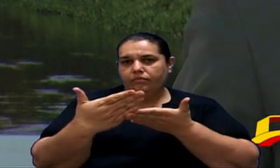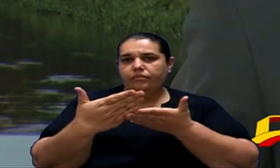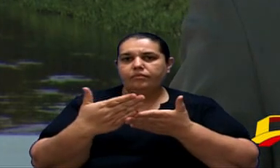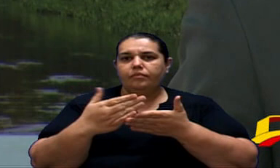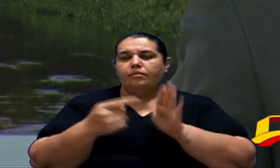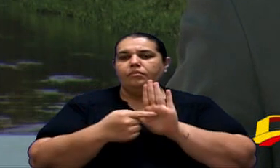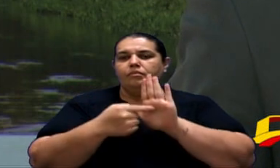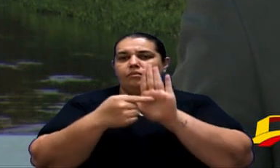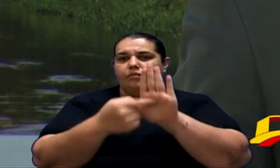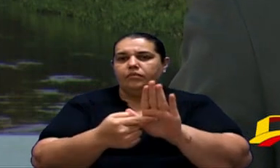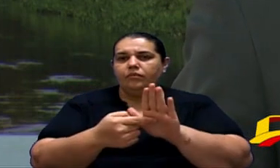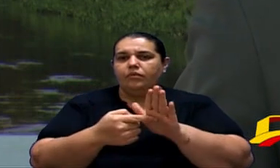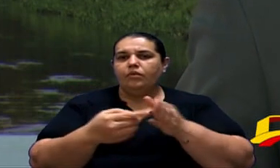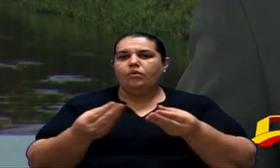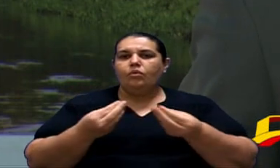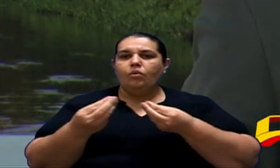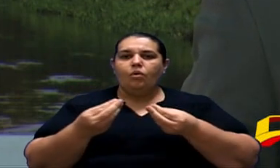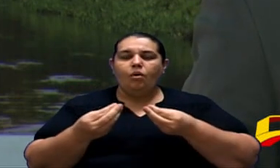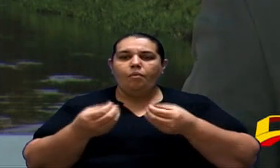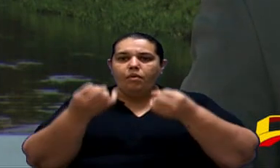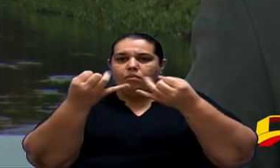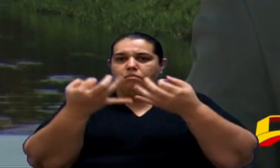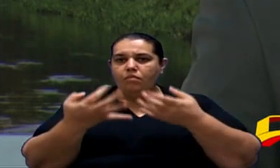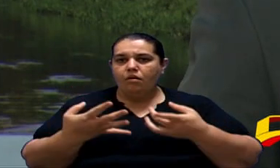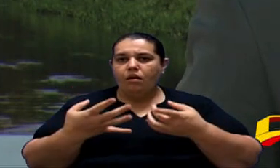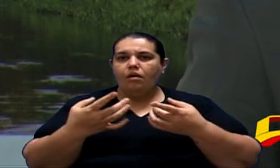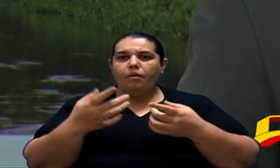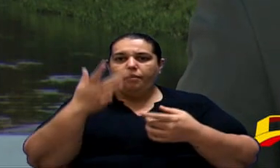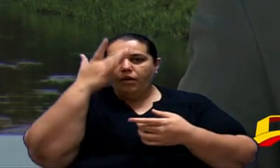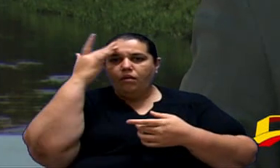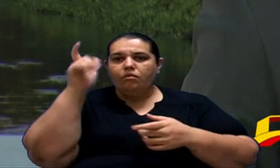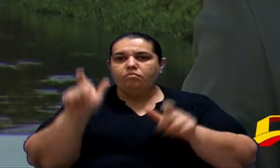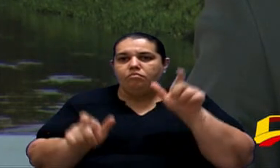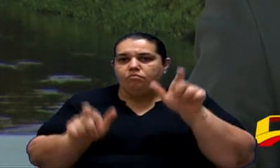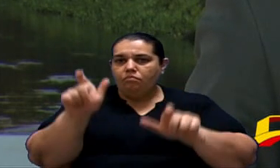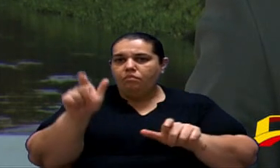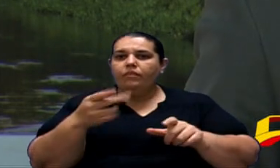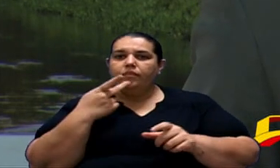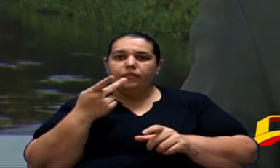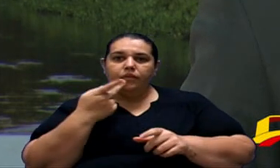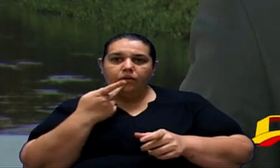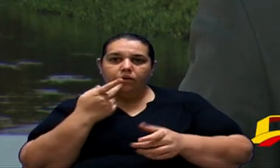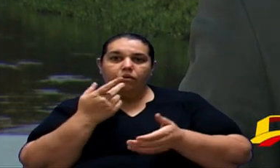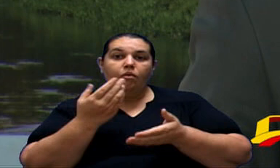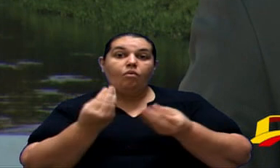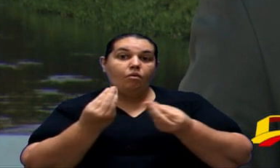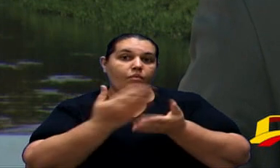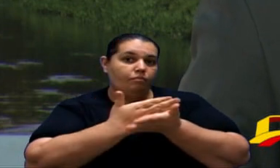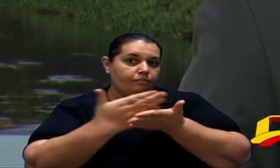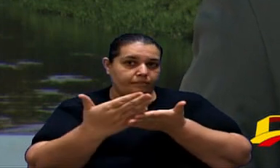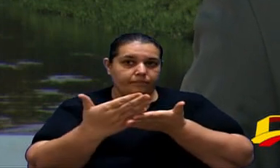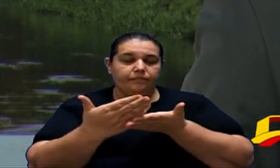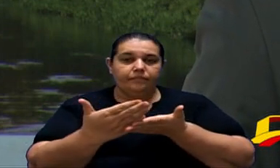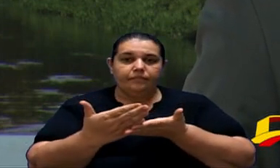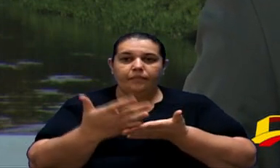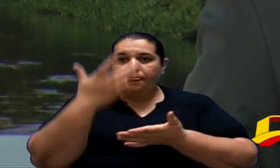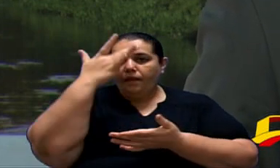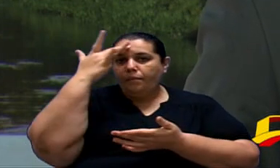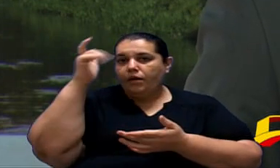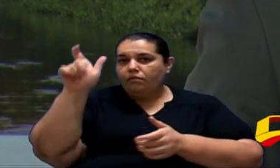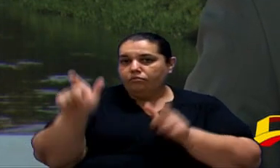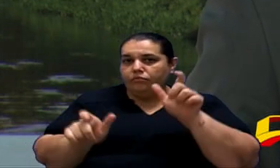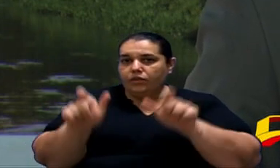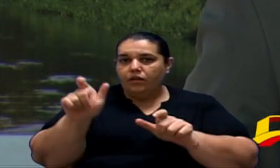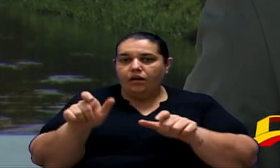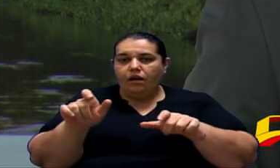divulgar a dinâmica de participação Nesta audiência pública Que acontecerá da seguinte forma Os presentes